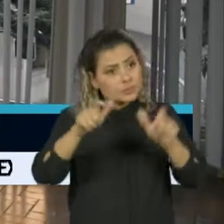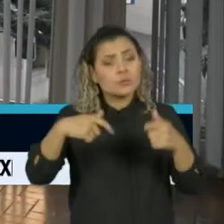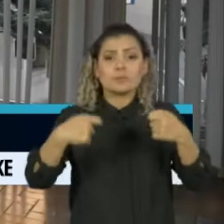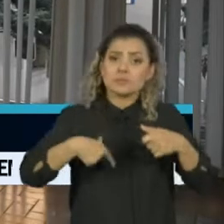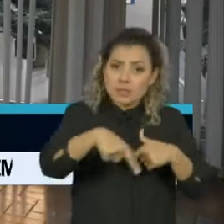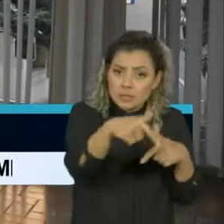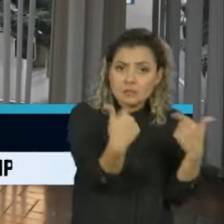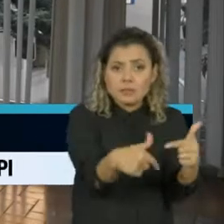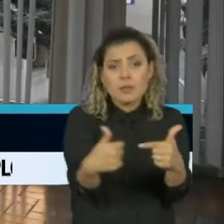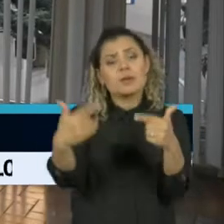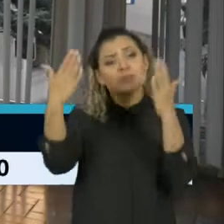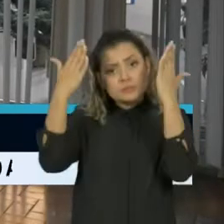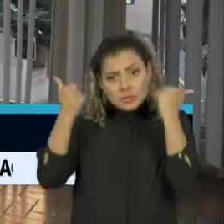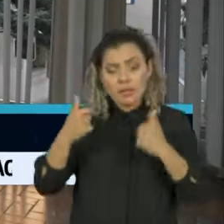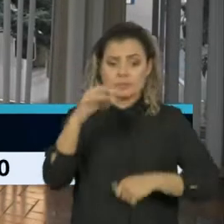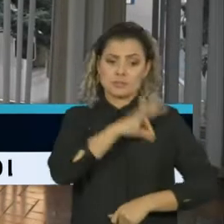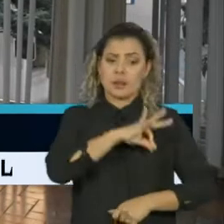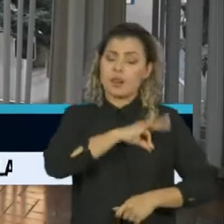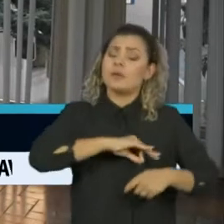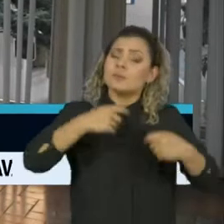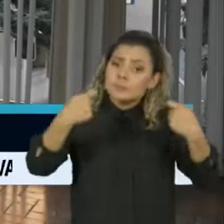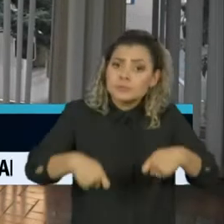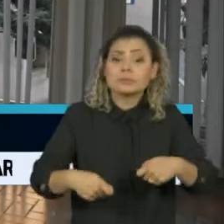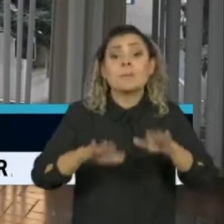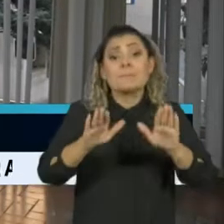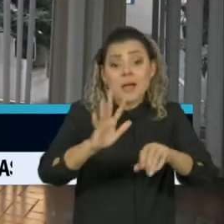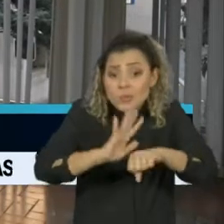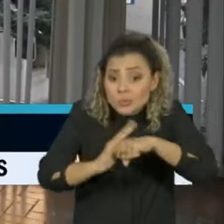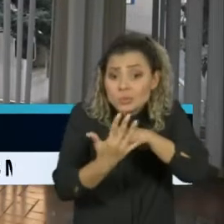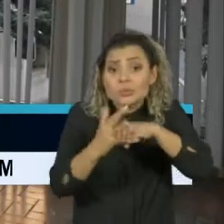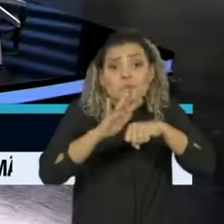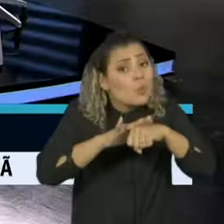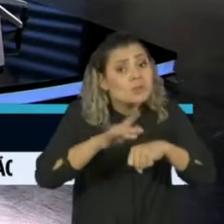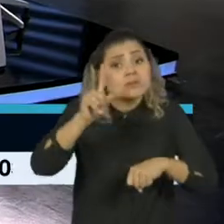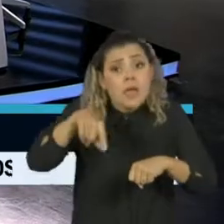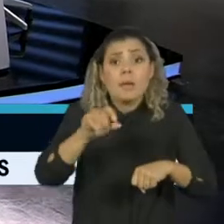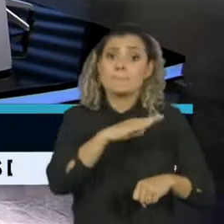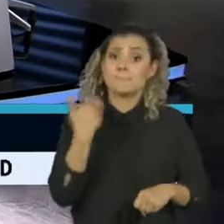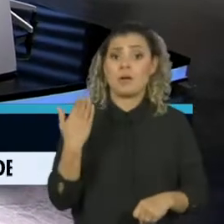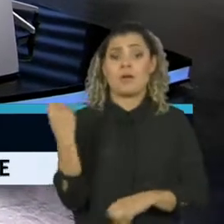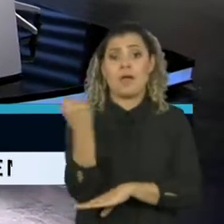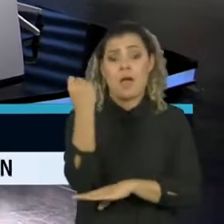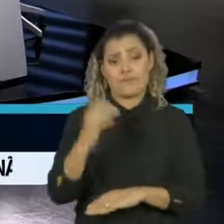trabalhar, precisam ter renda, mas esta é uma doença que mata. Doutor Dimas.